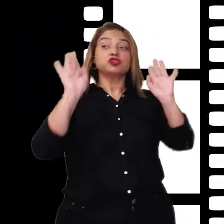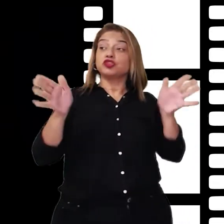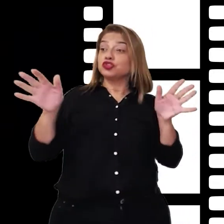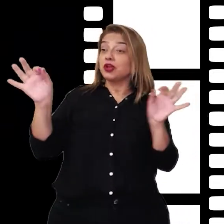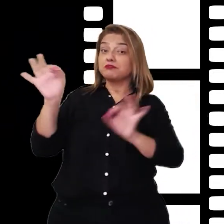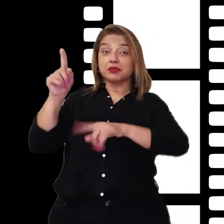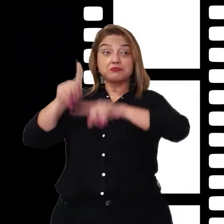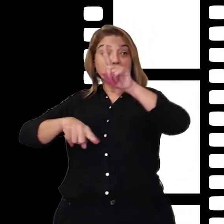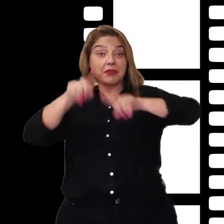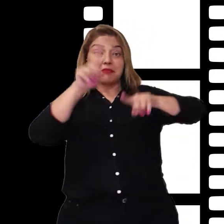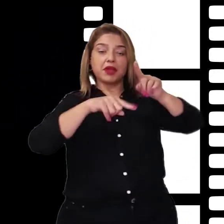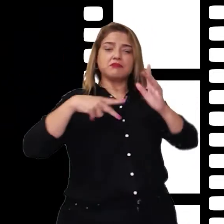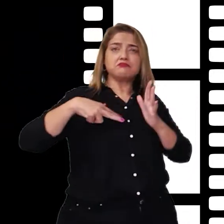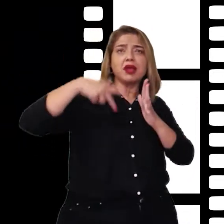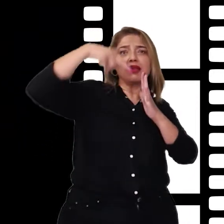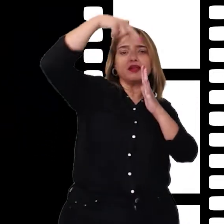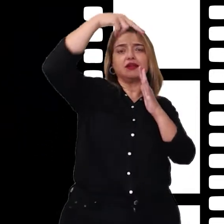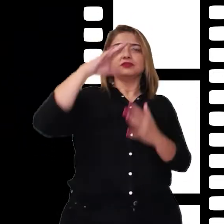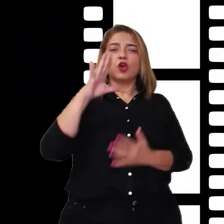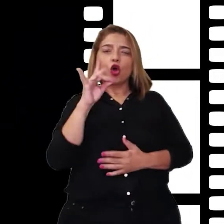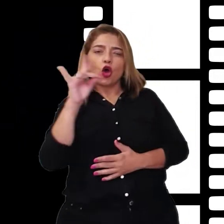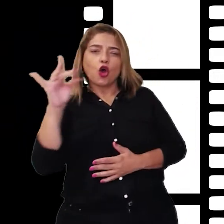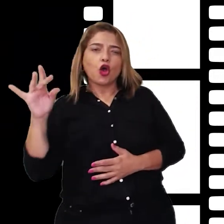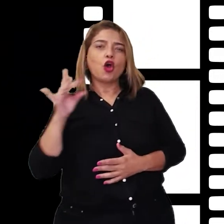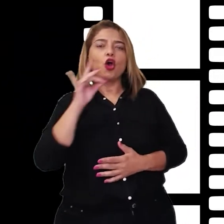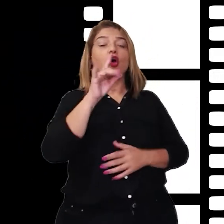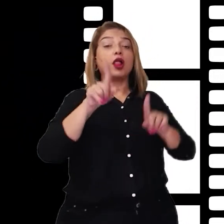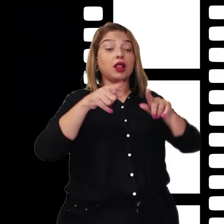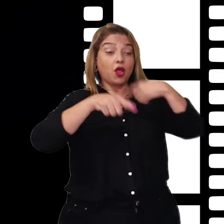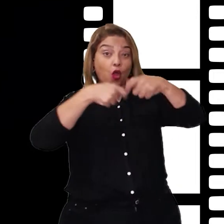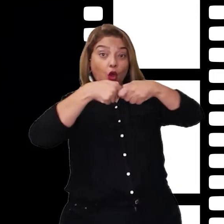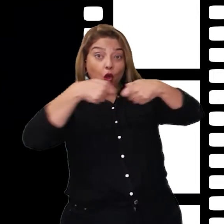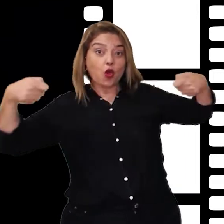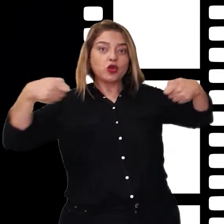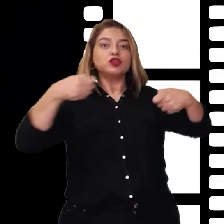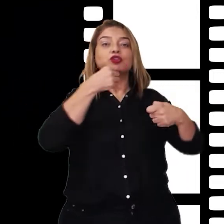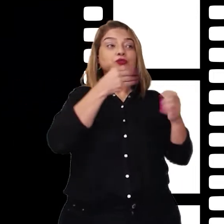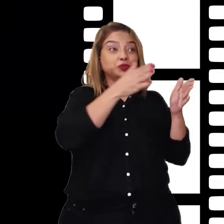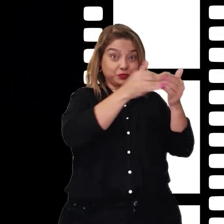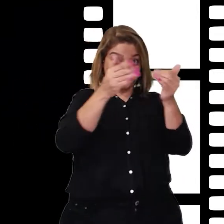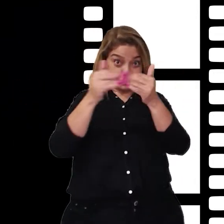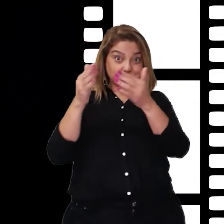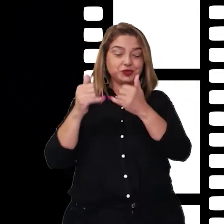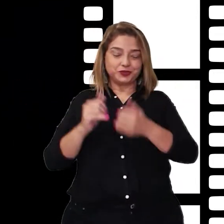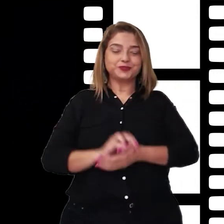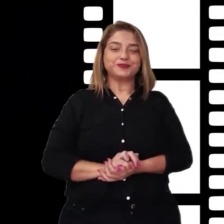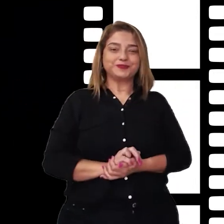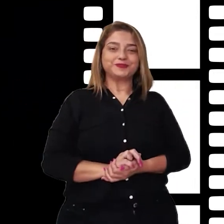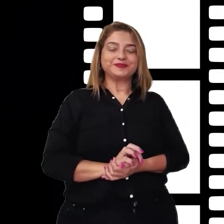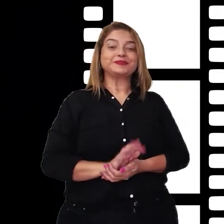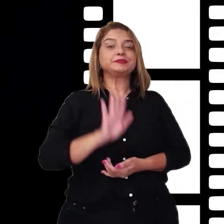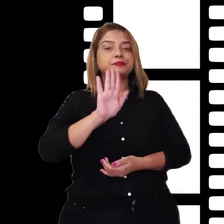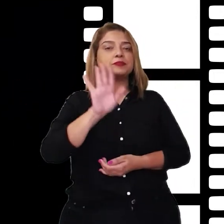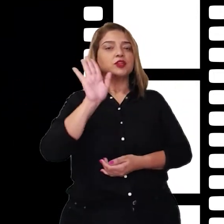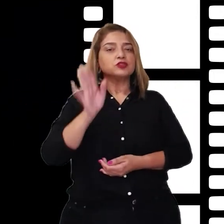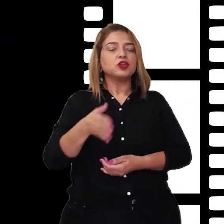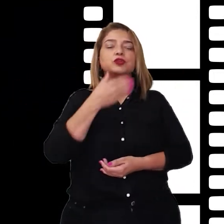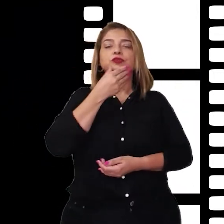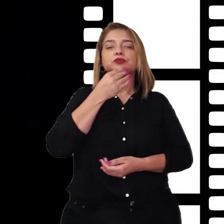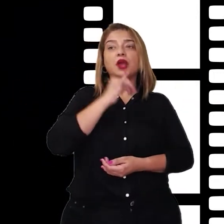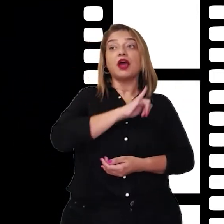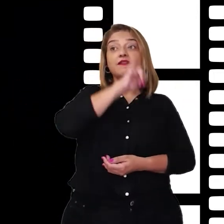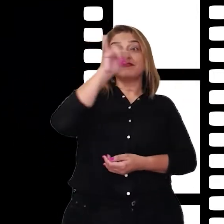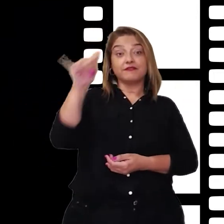lá. Escadas, colas e as cordas, do jeito que o menino tinha pedido. Assim que o menino disse,